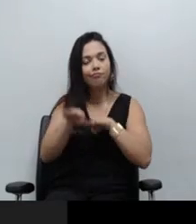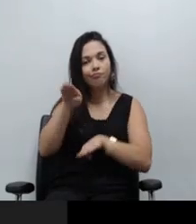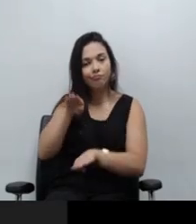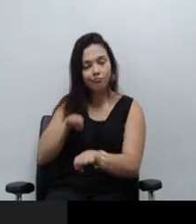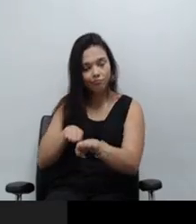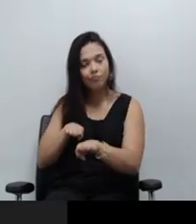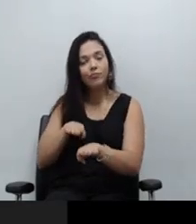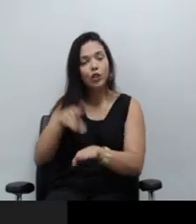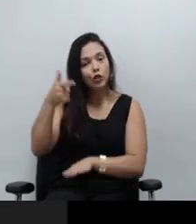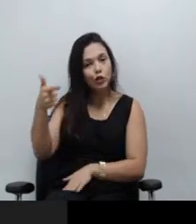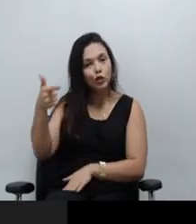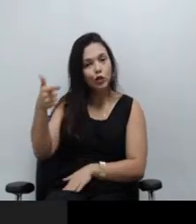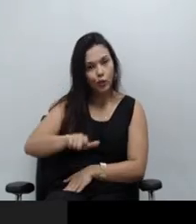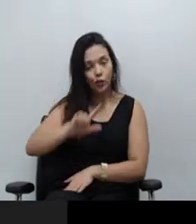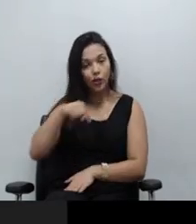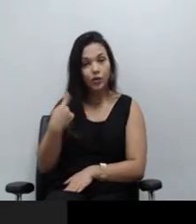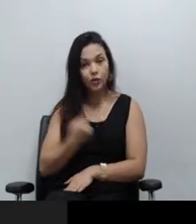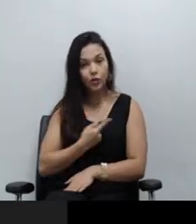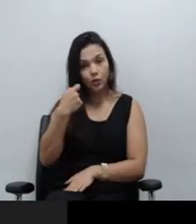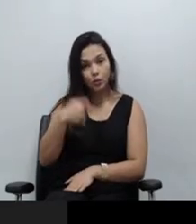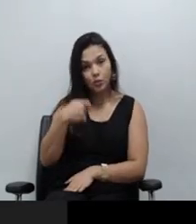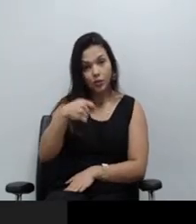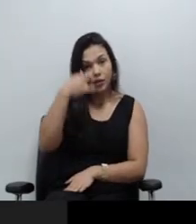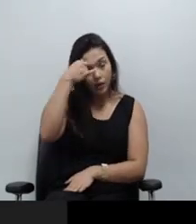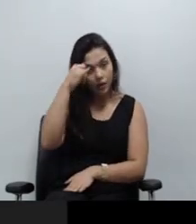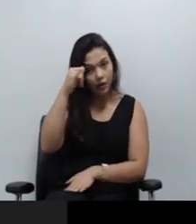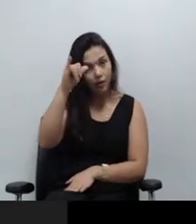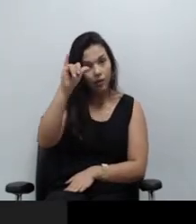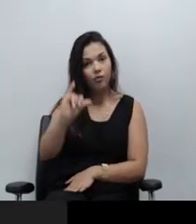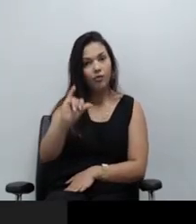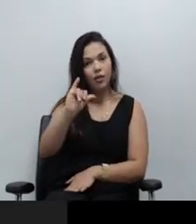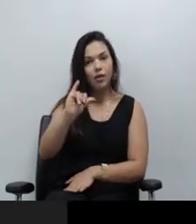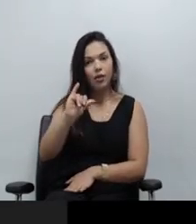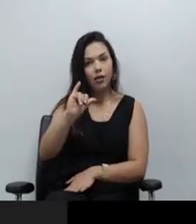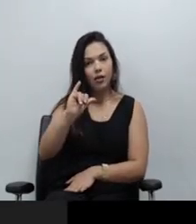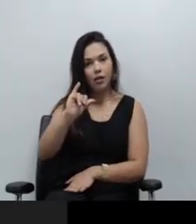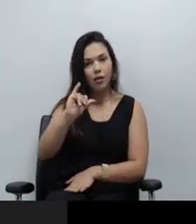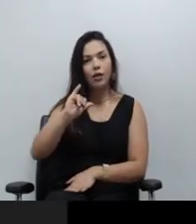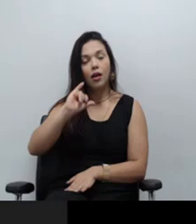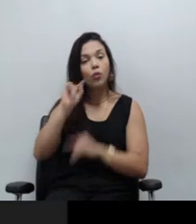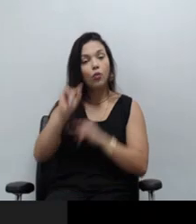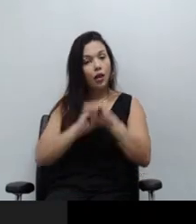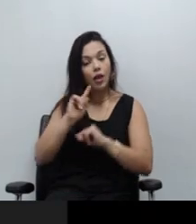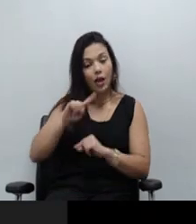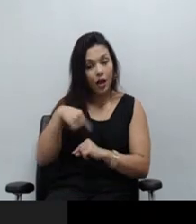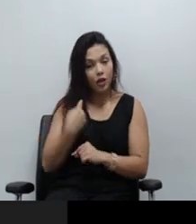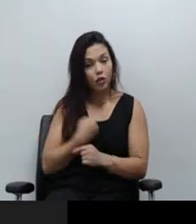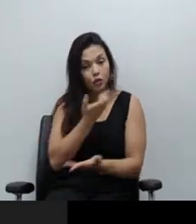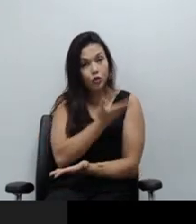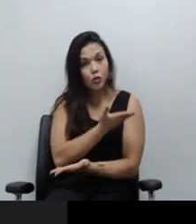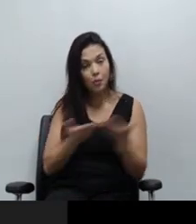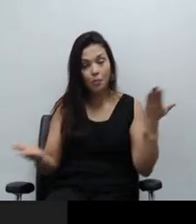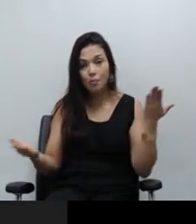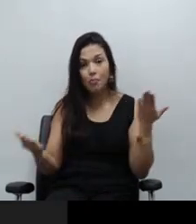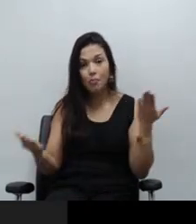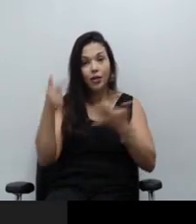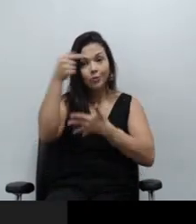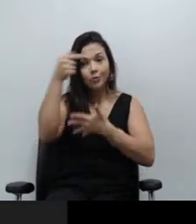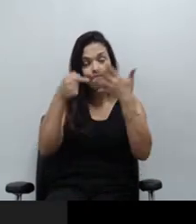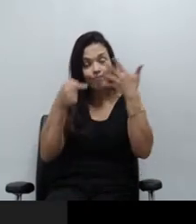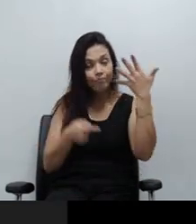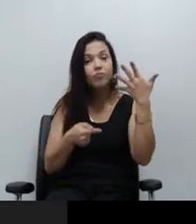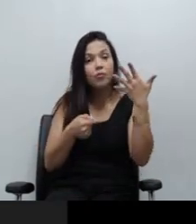estamos aqui para evitar que sejam levados os dedos, mesmo que nos levem os anéis. Já estivemos aqui para defender